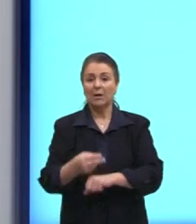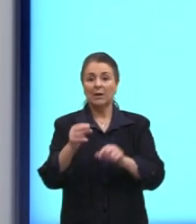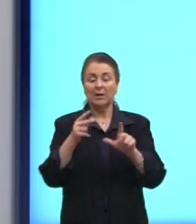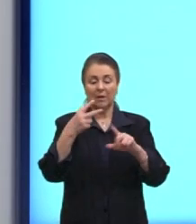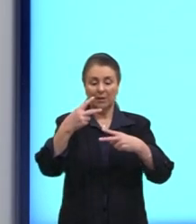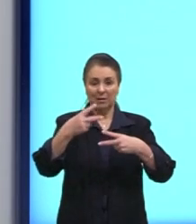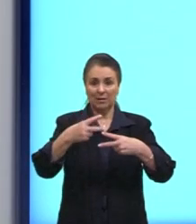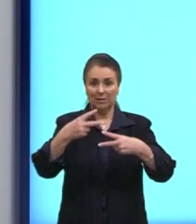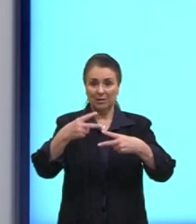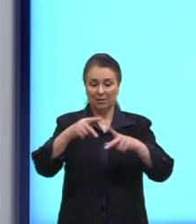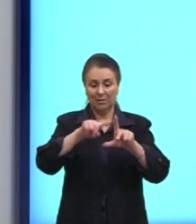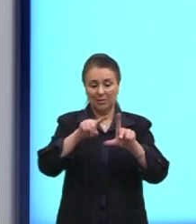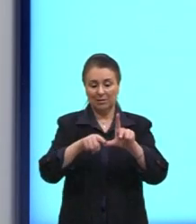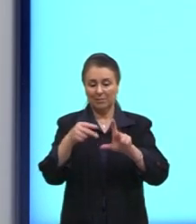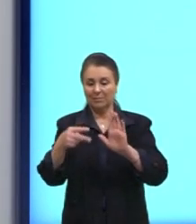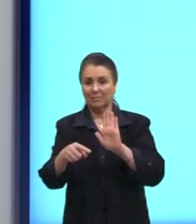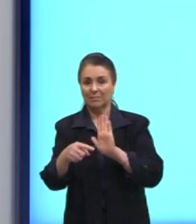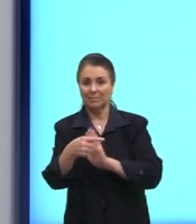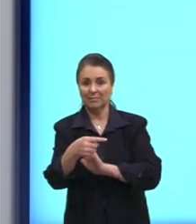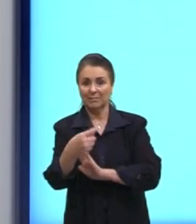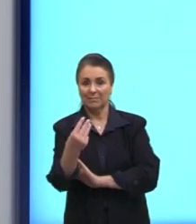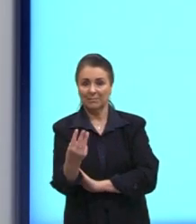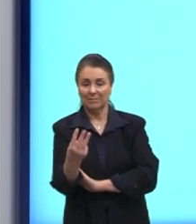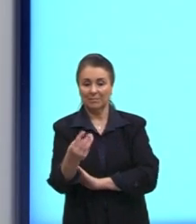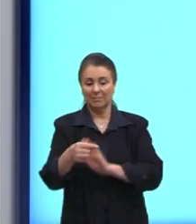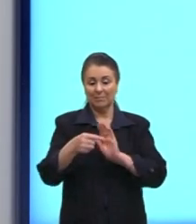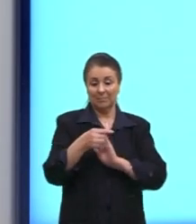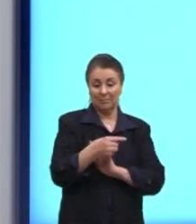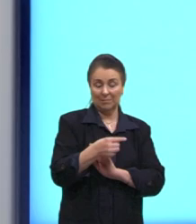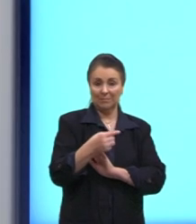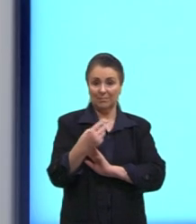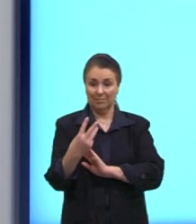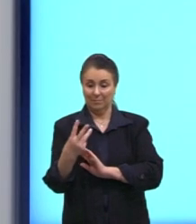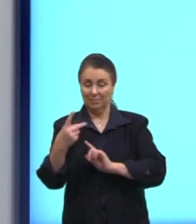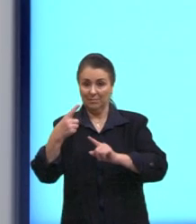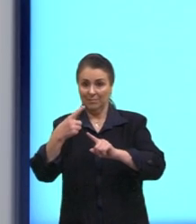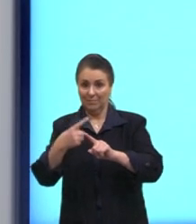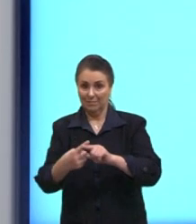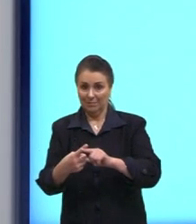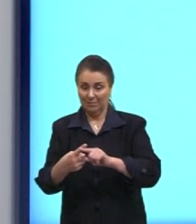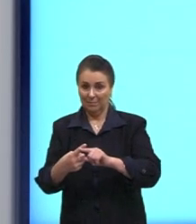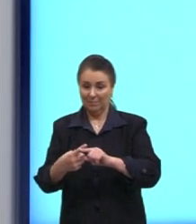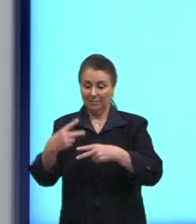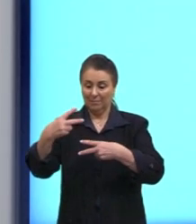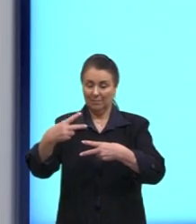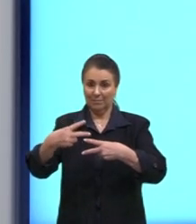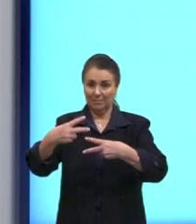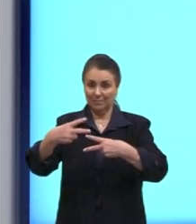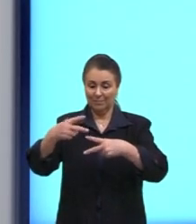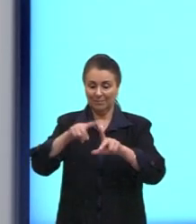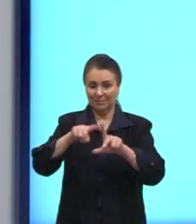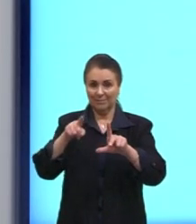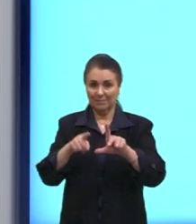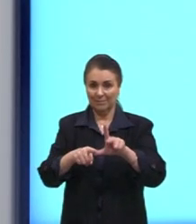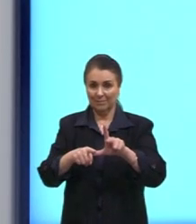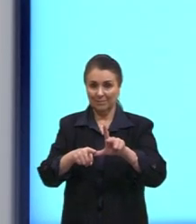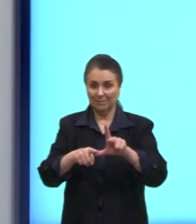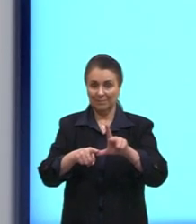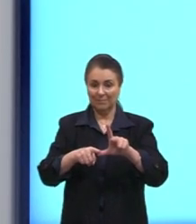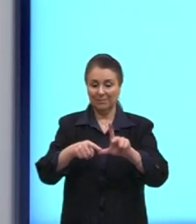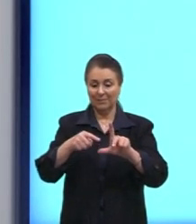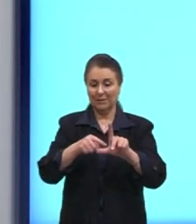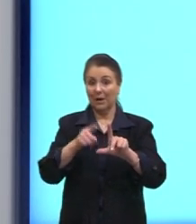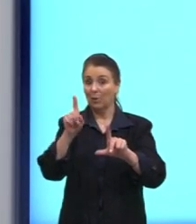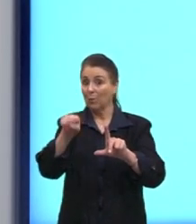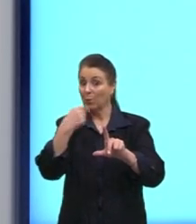era menos 3 e eu sei que menos 3 vezes o coeficiente angular da reta perpendicular